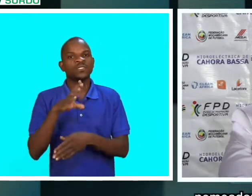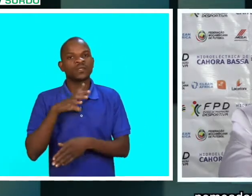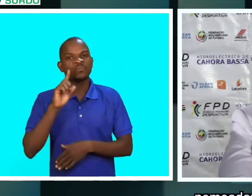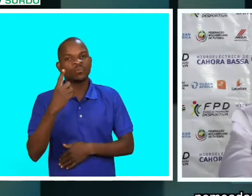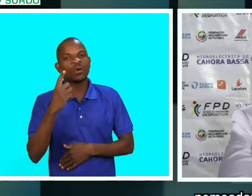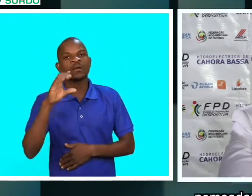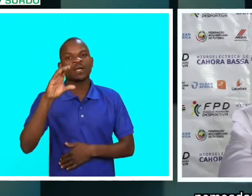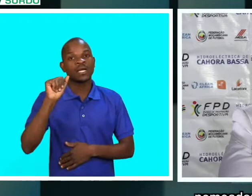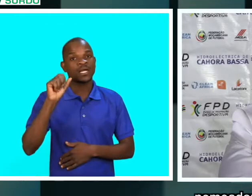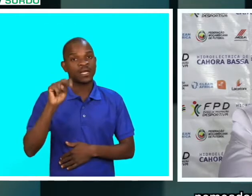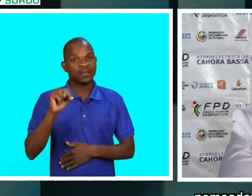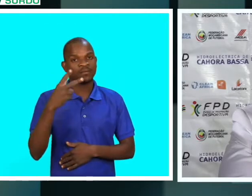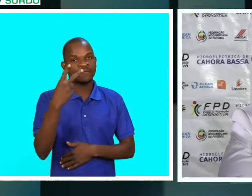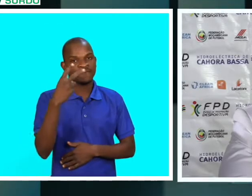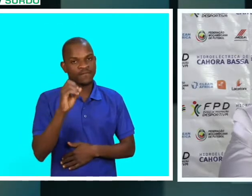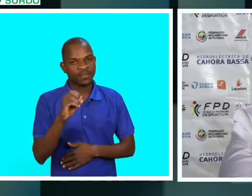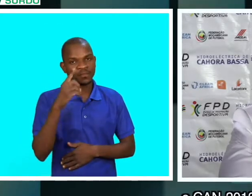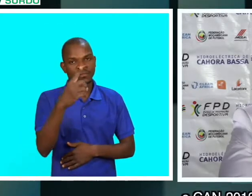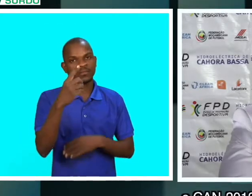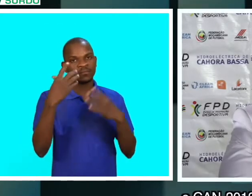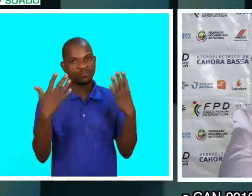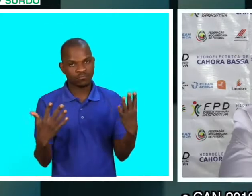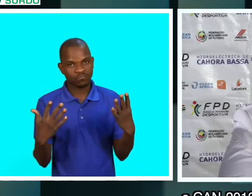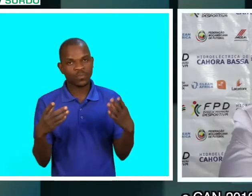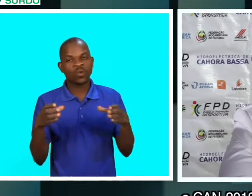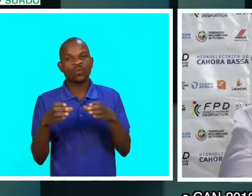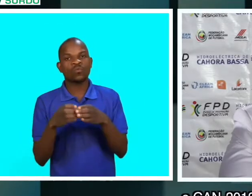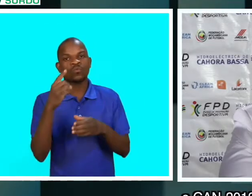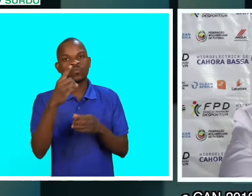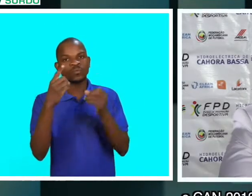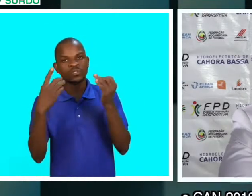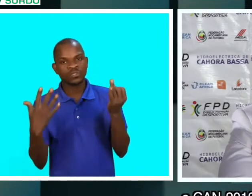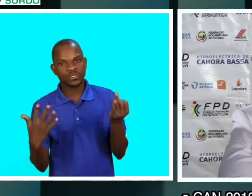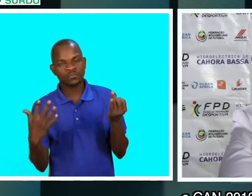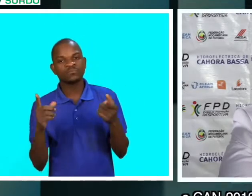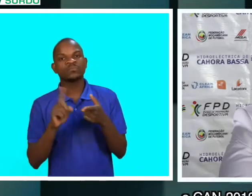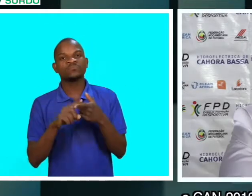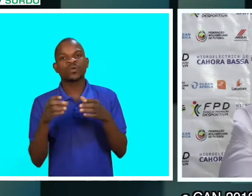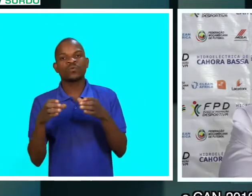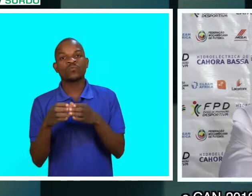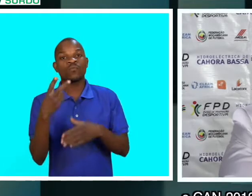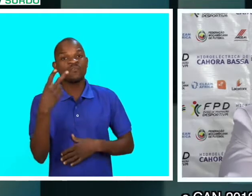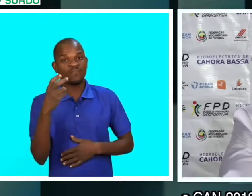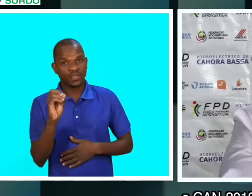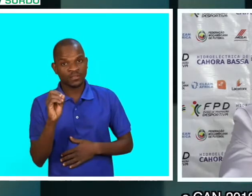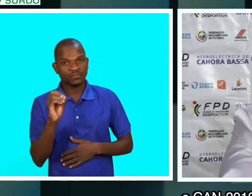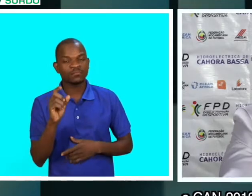o Cano 2019-17, o Cano 2019-20, queremos